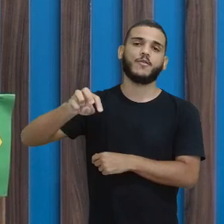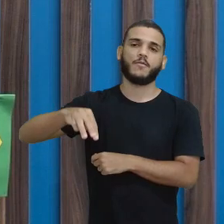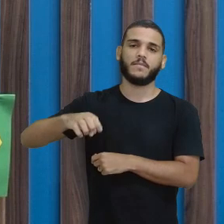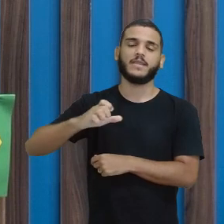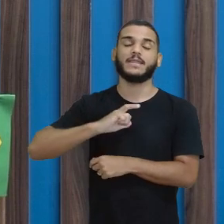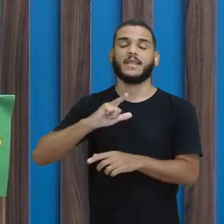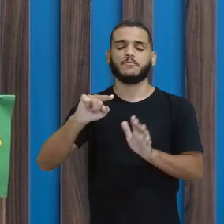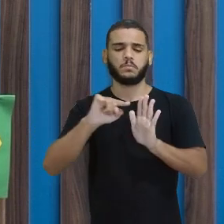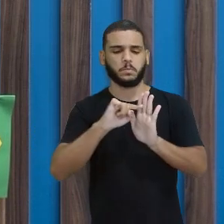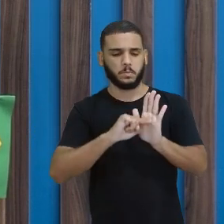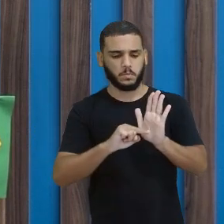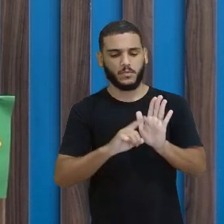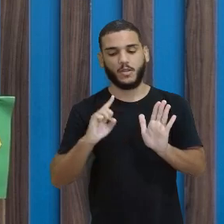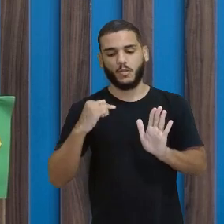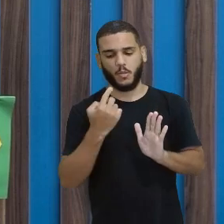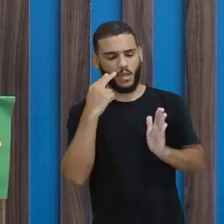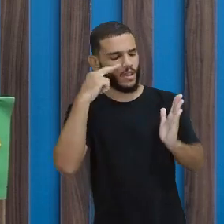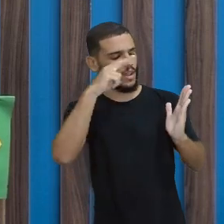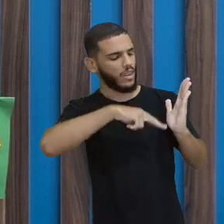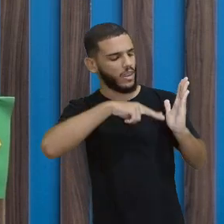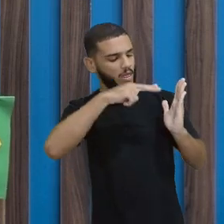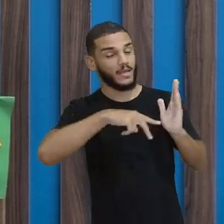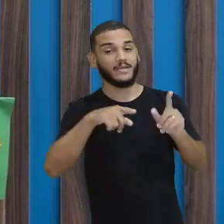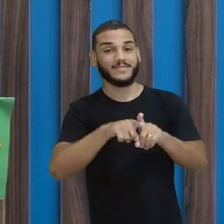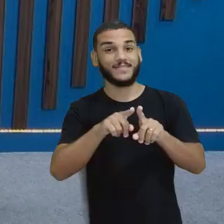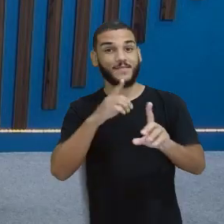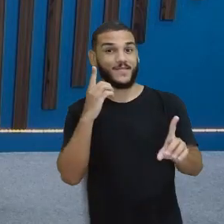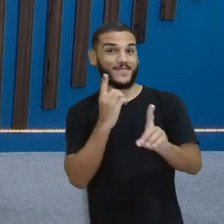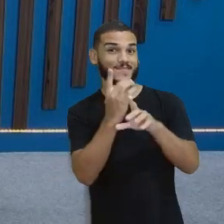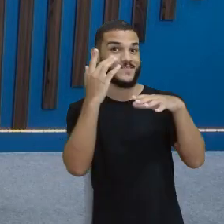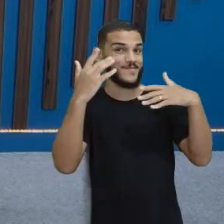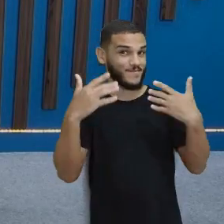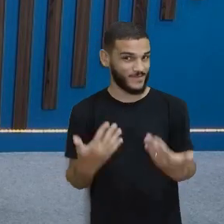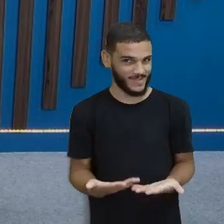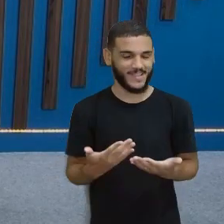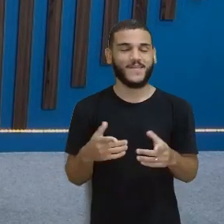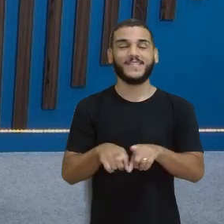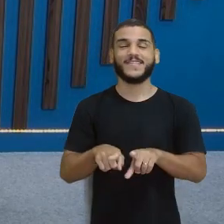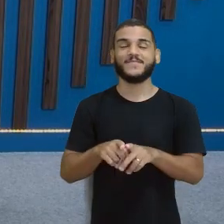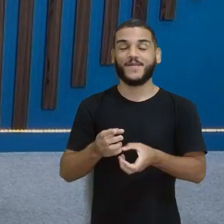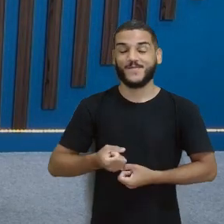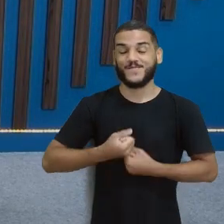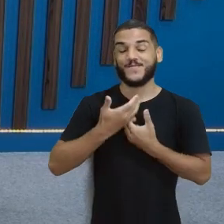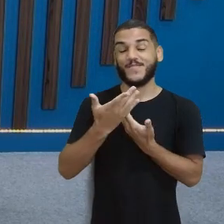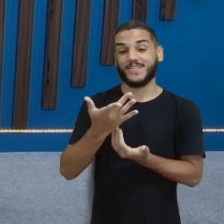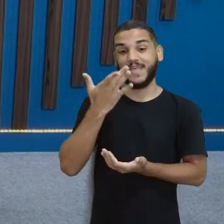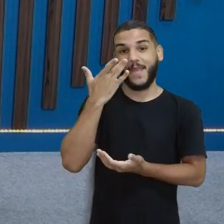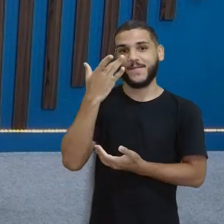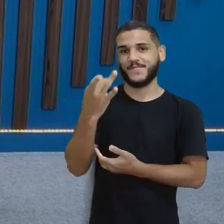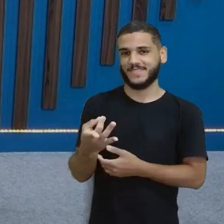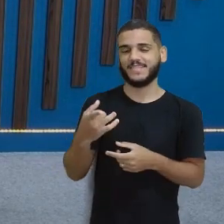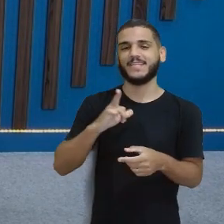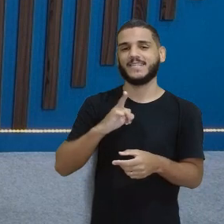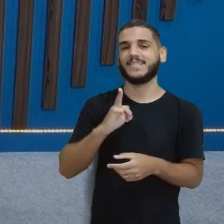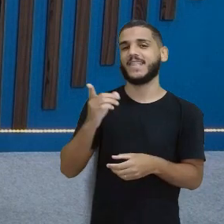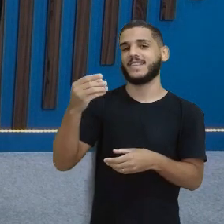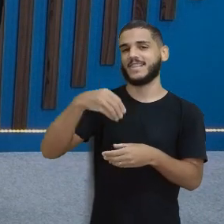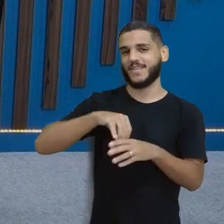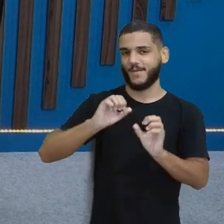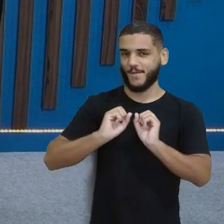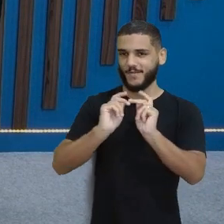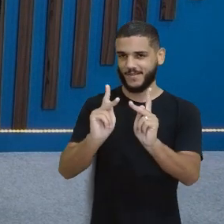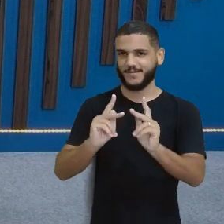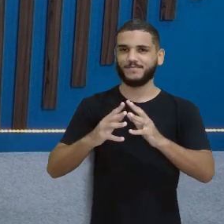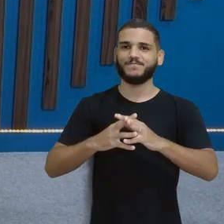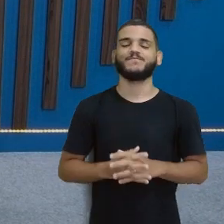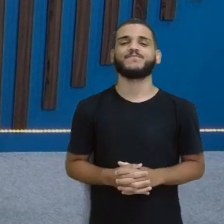E a gente vai ler e vai descobrir. E presta atenção à poesia, porque está dentro da poesia essas rimas, tá certo?